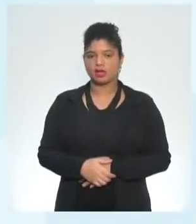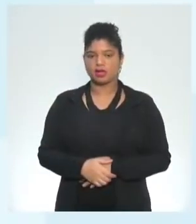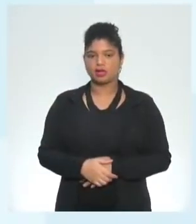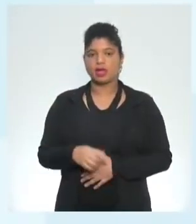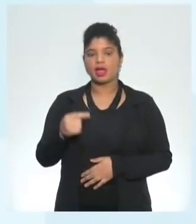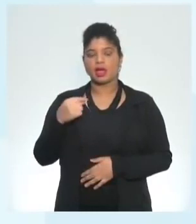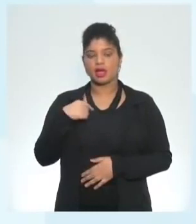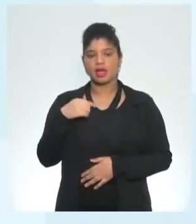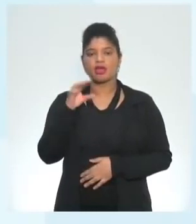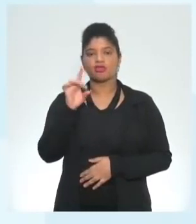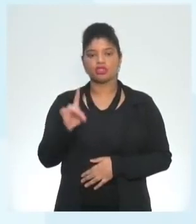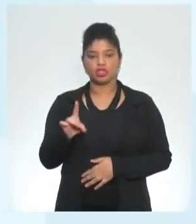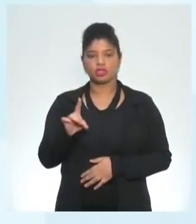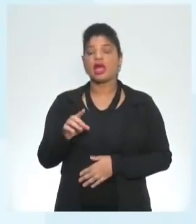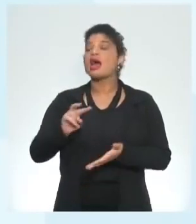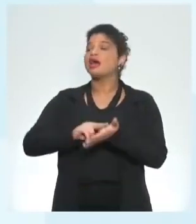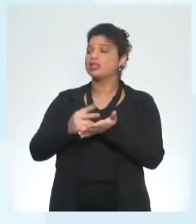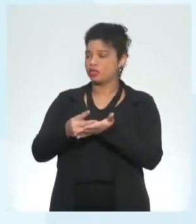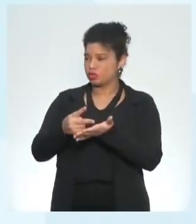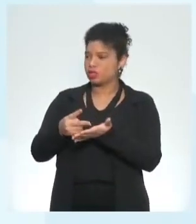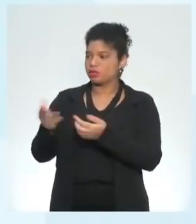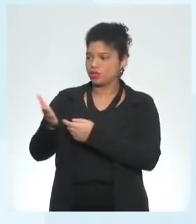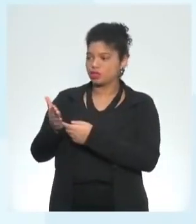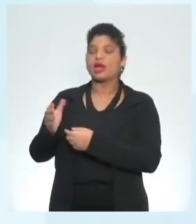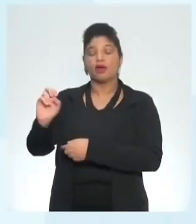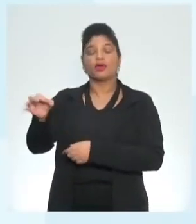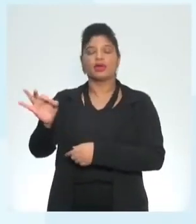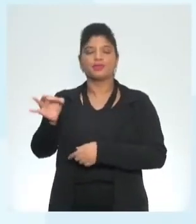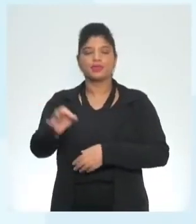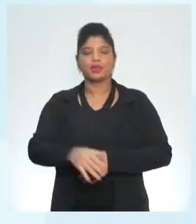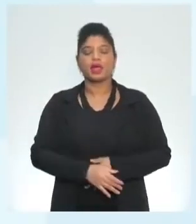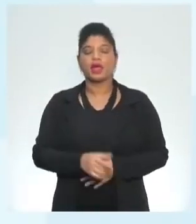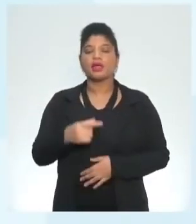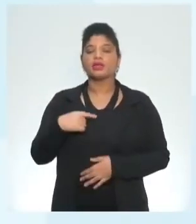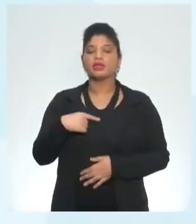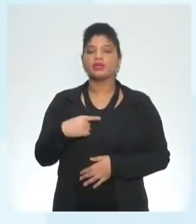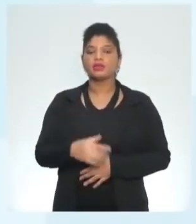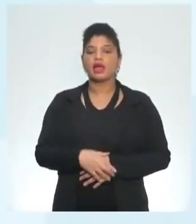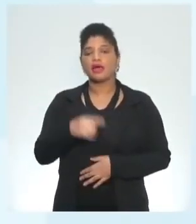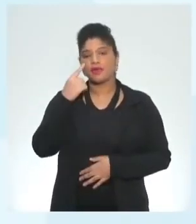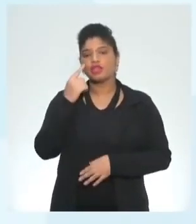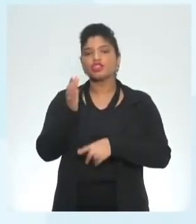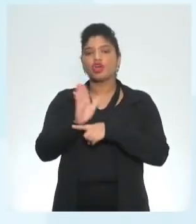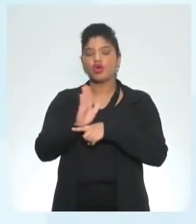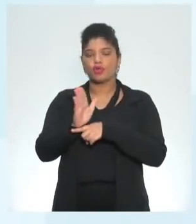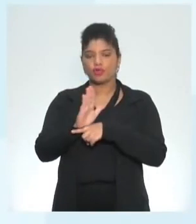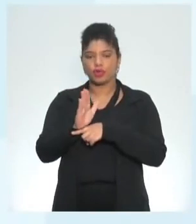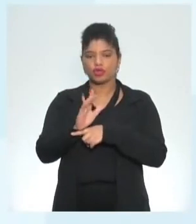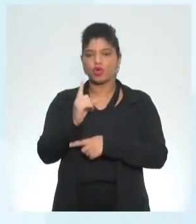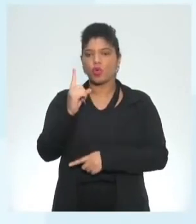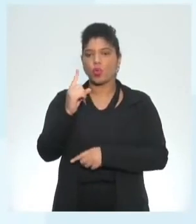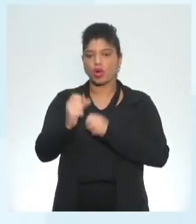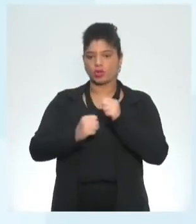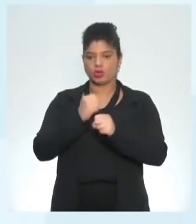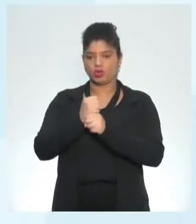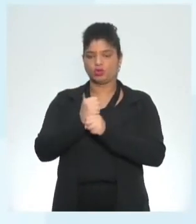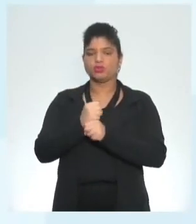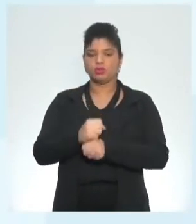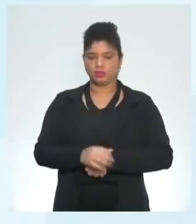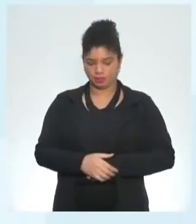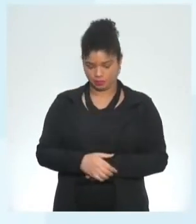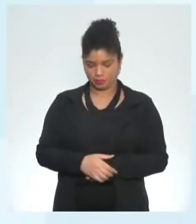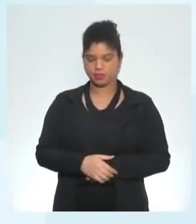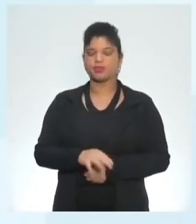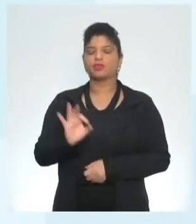dirijo é a translation sim ok eu dirijo os os filmes em um ano um ano então